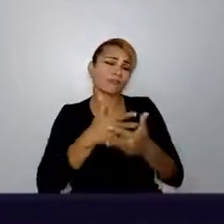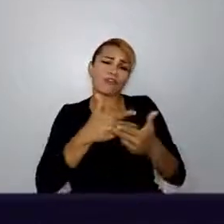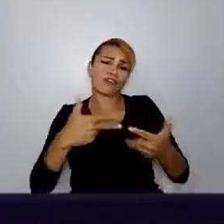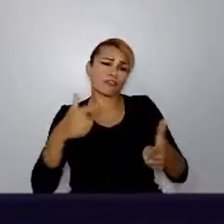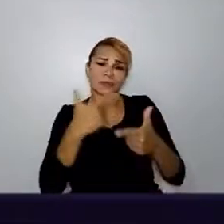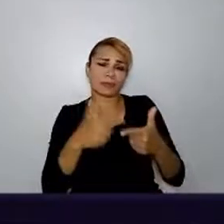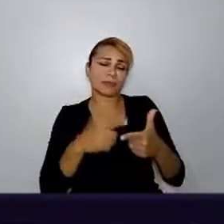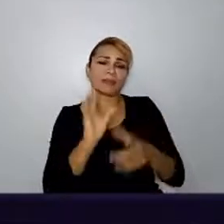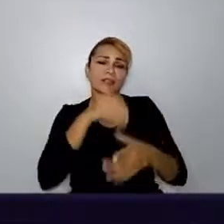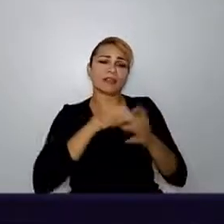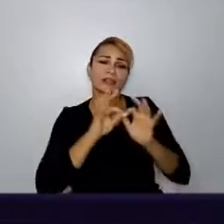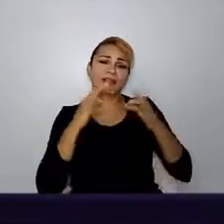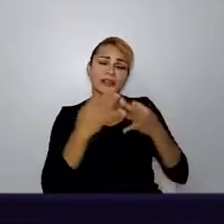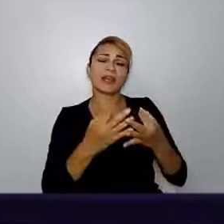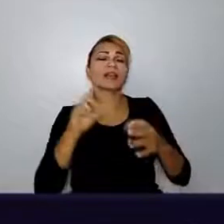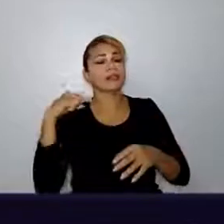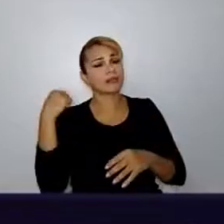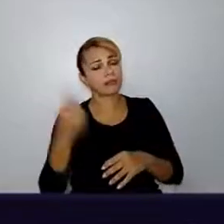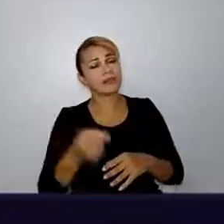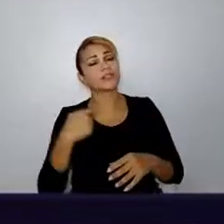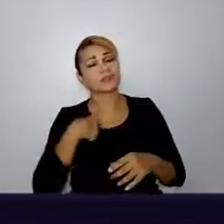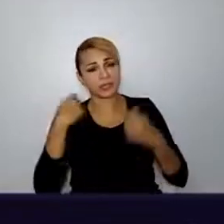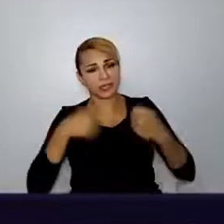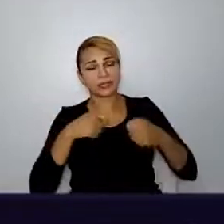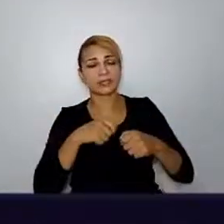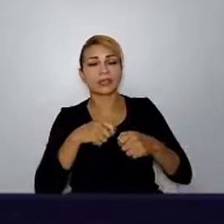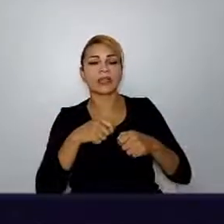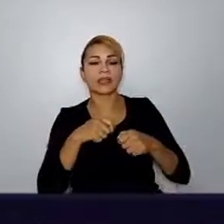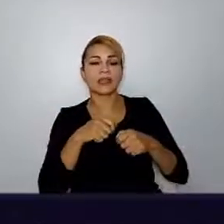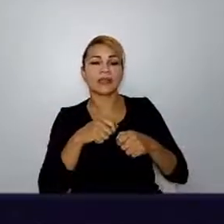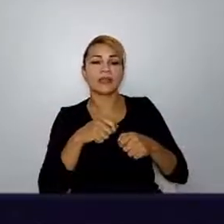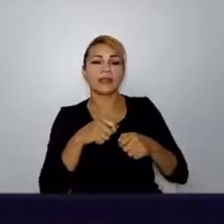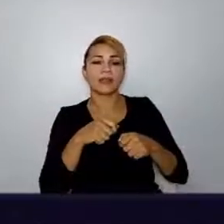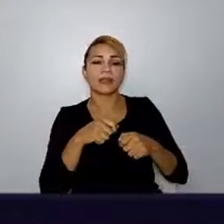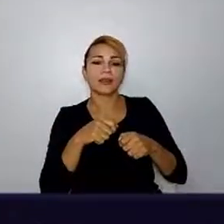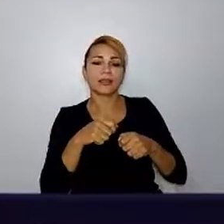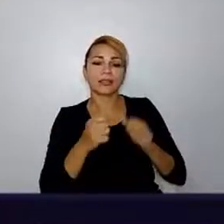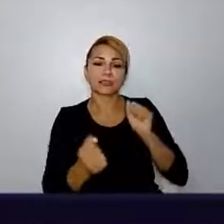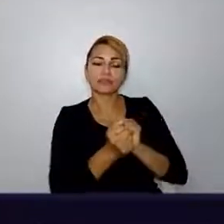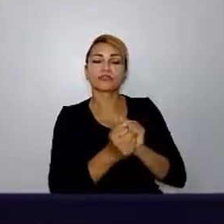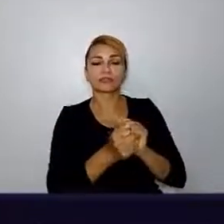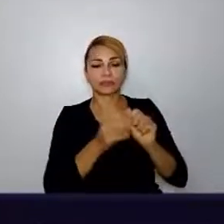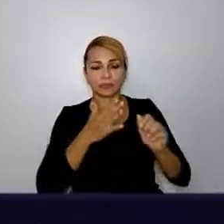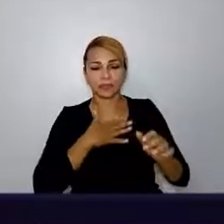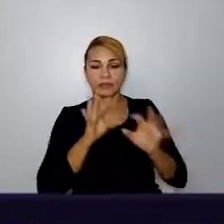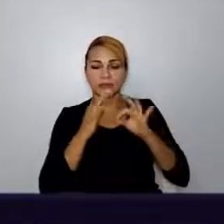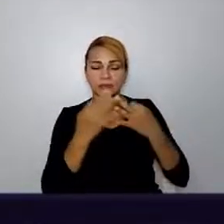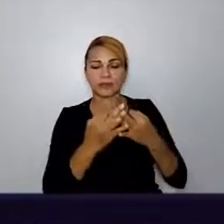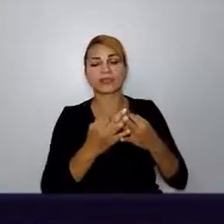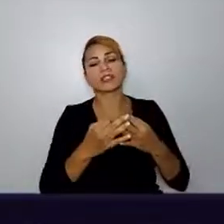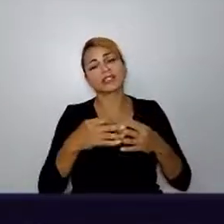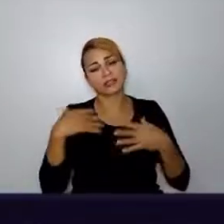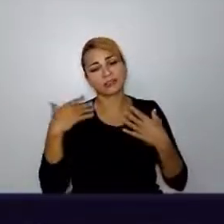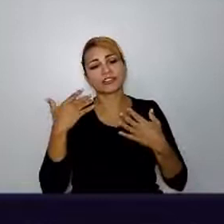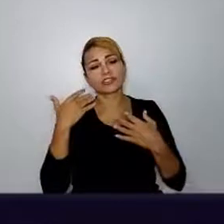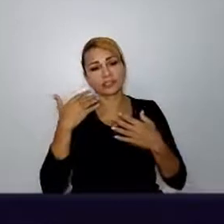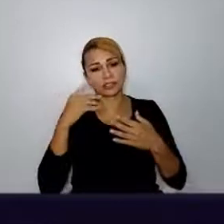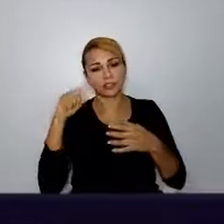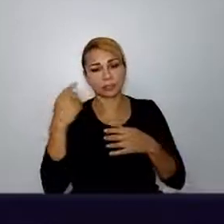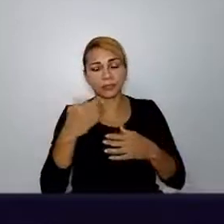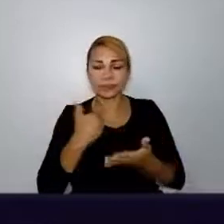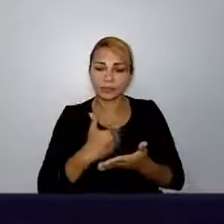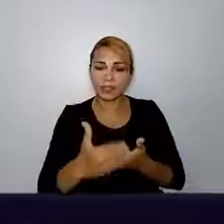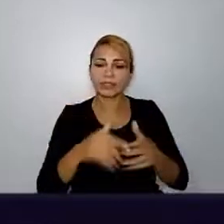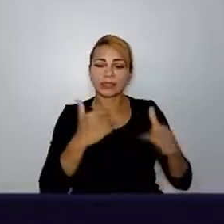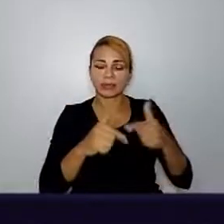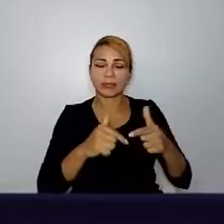disposição mais da minha família, então eu fiquei durante esse ano todo sem trabalhar, e agora eu estou aplicando para os processos relativos. Por isso que eu tenho tempo, gente.